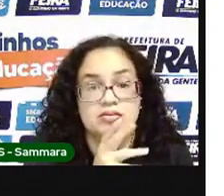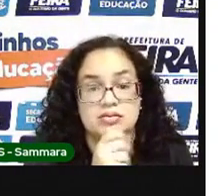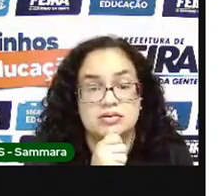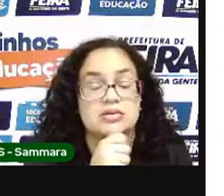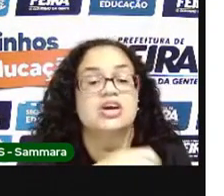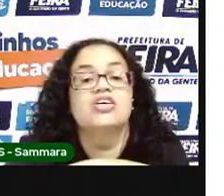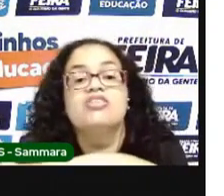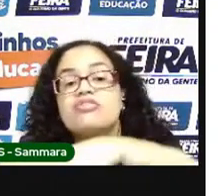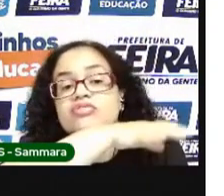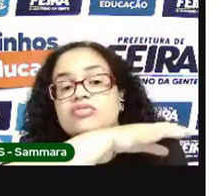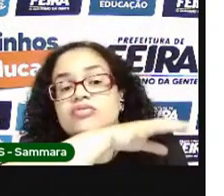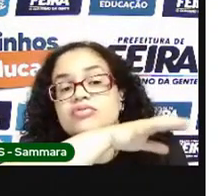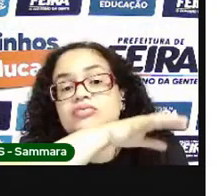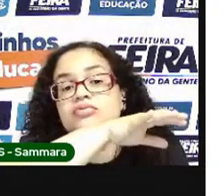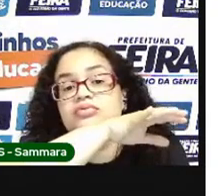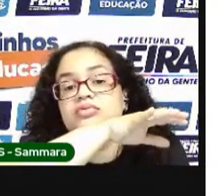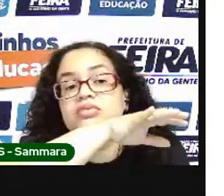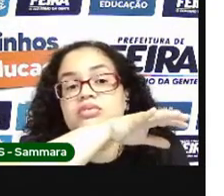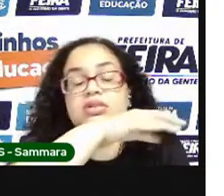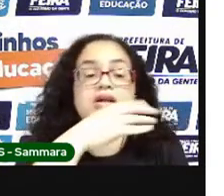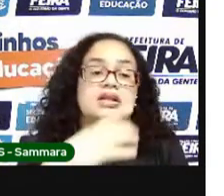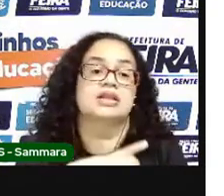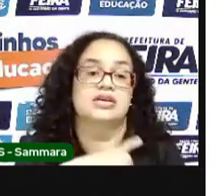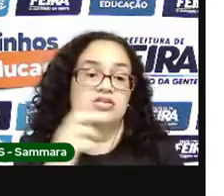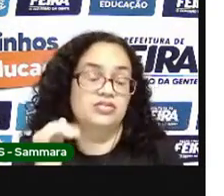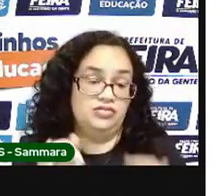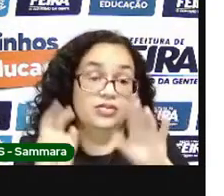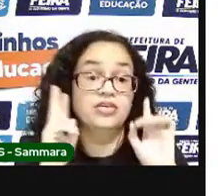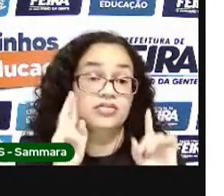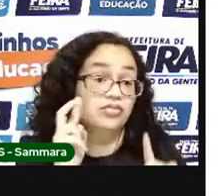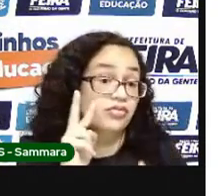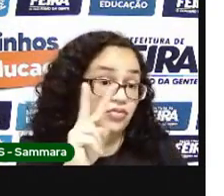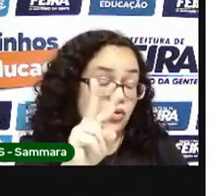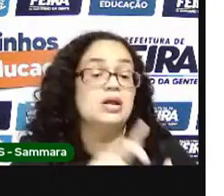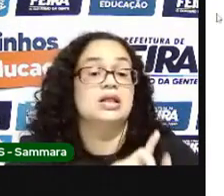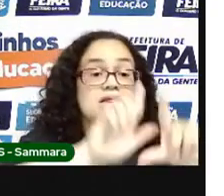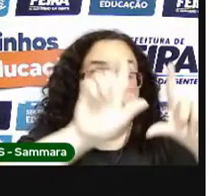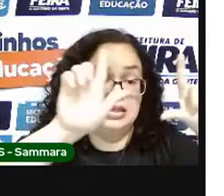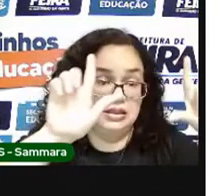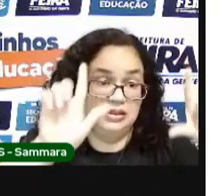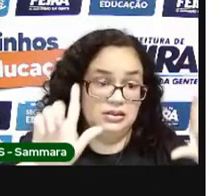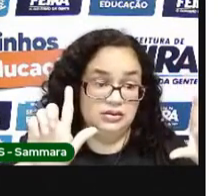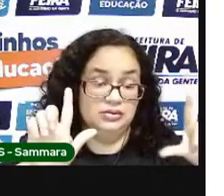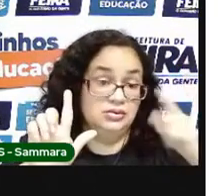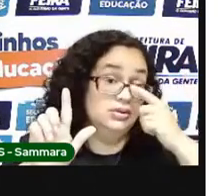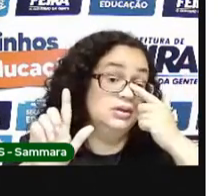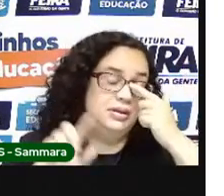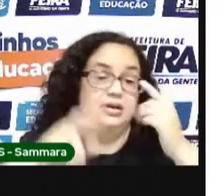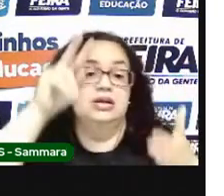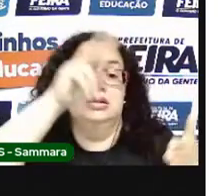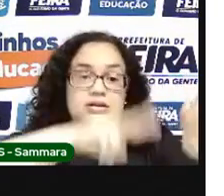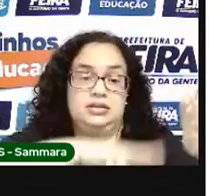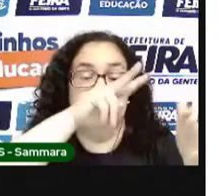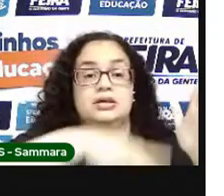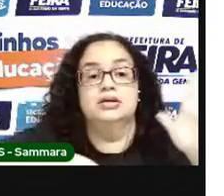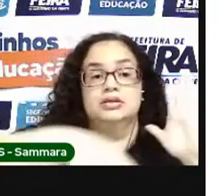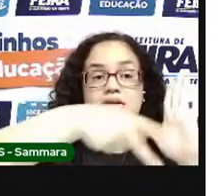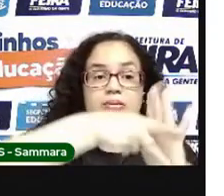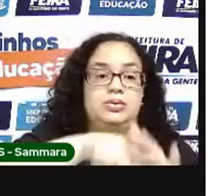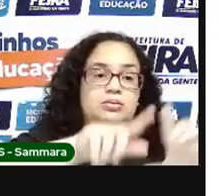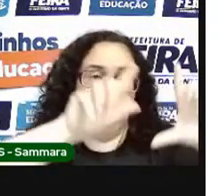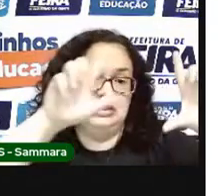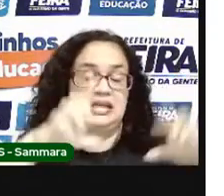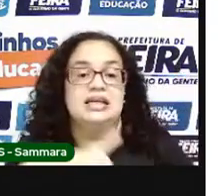animais que a gente identificou nessa tela, a partir de quê? A partir da leitura da própria tela. Tem